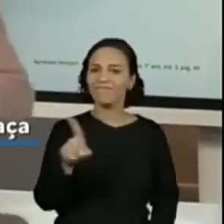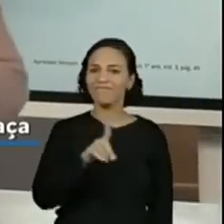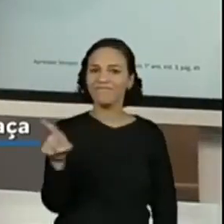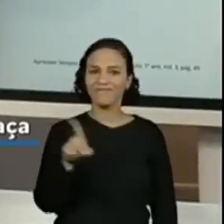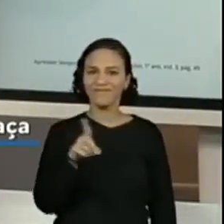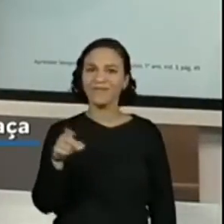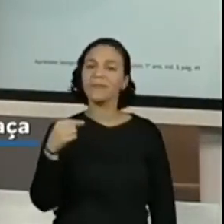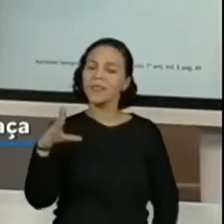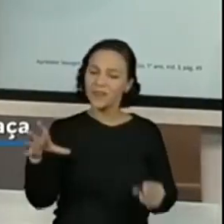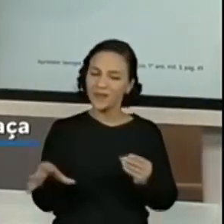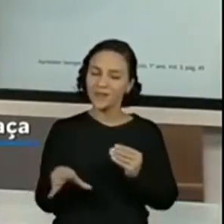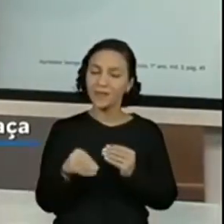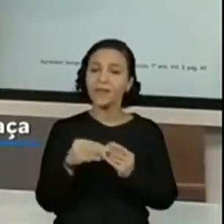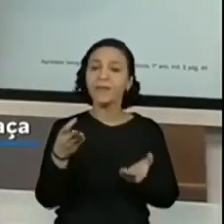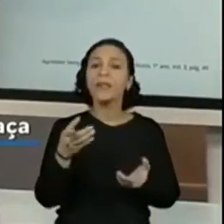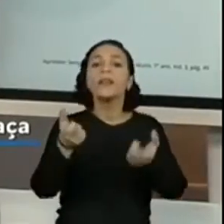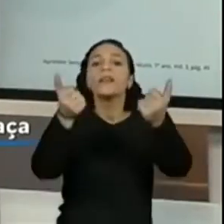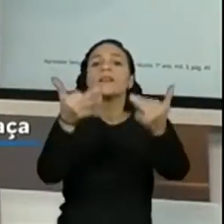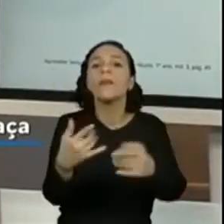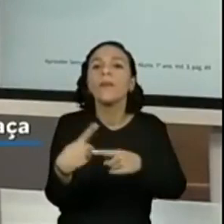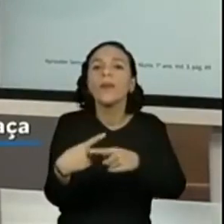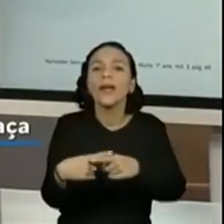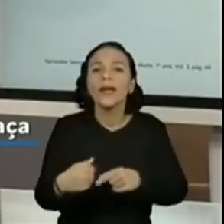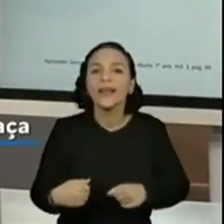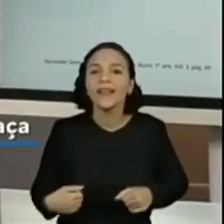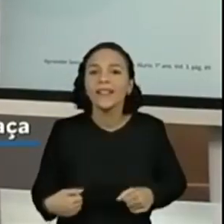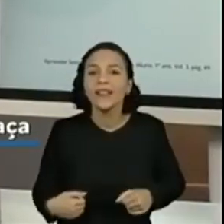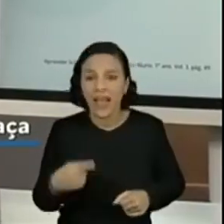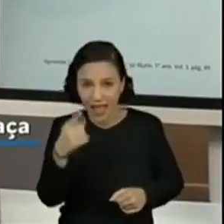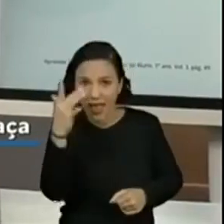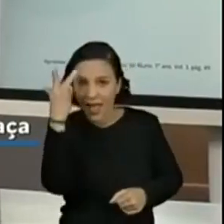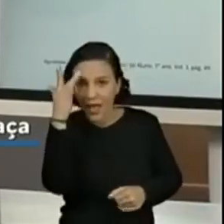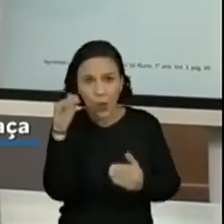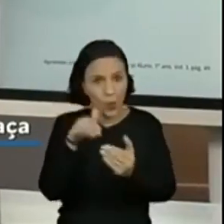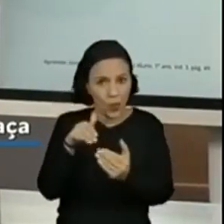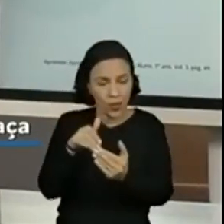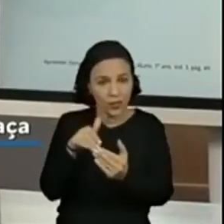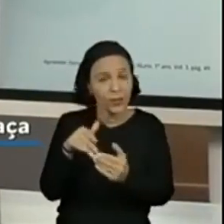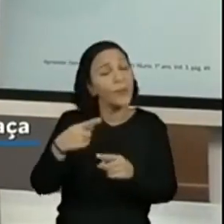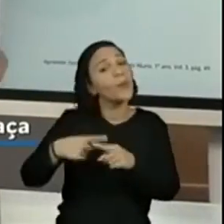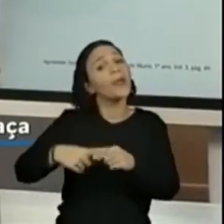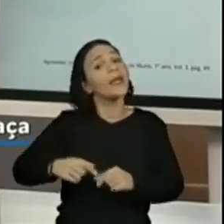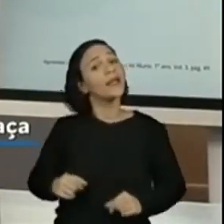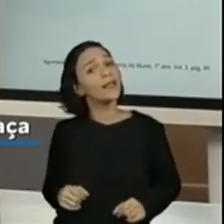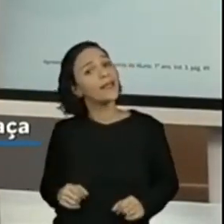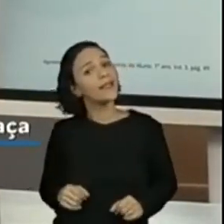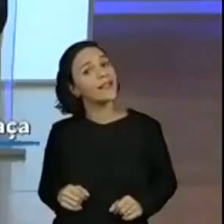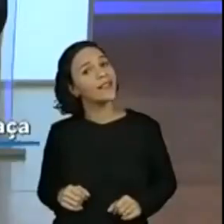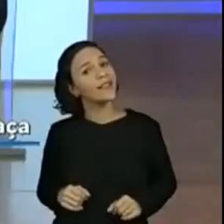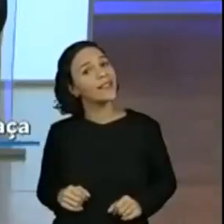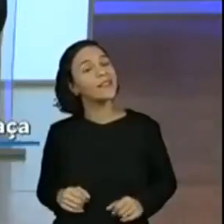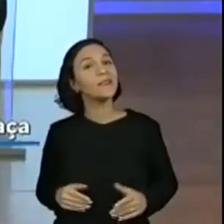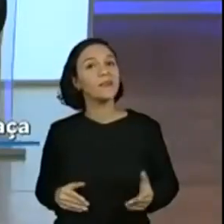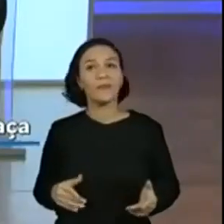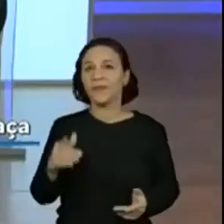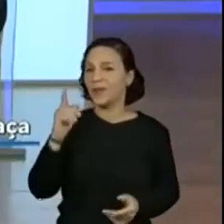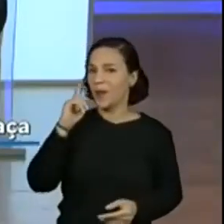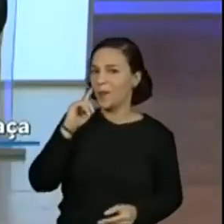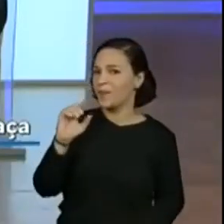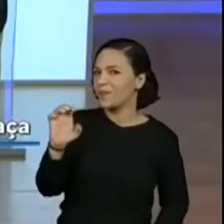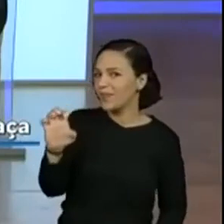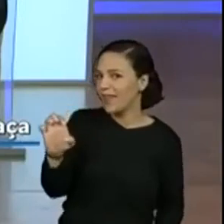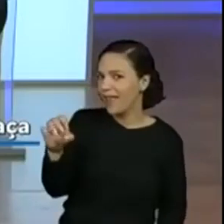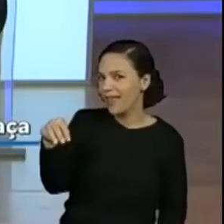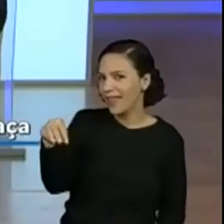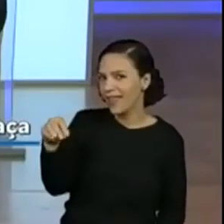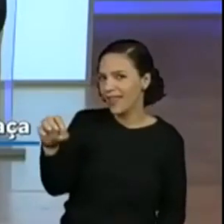assim. Justifique é justifique. Sim. Por quê? Por que a gente concorda que ele fez certo? Ó, o Emerson da professora